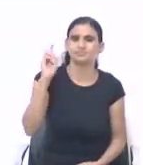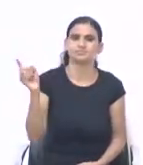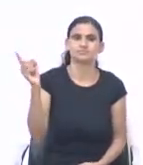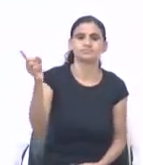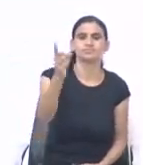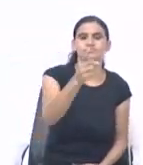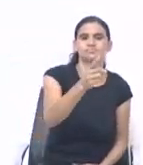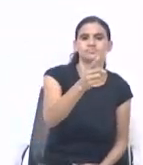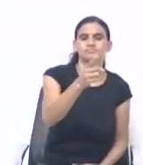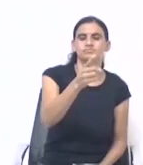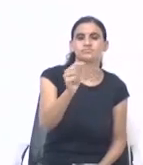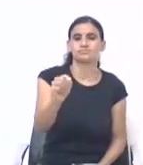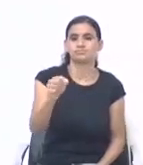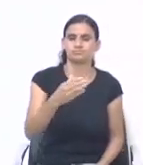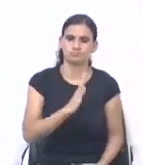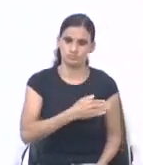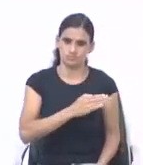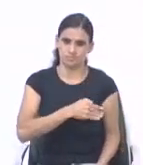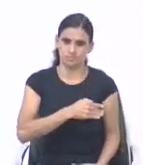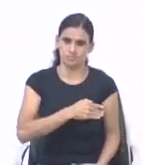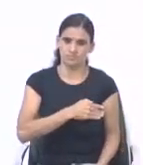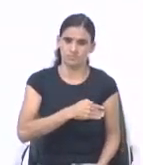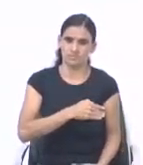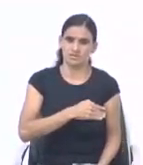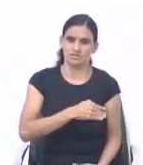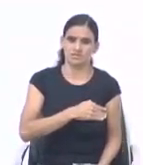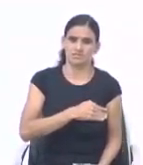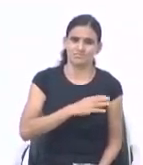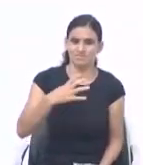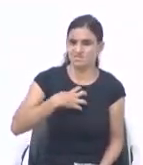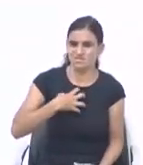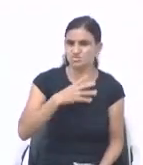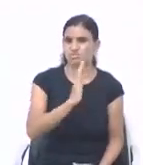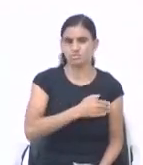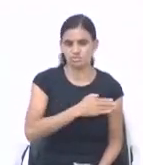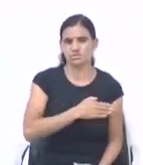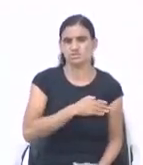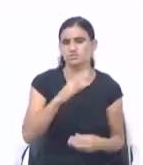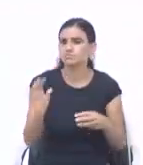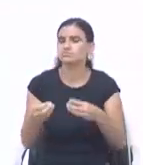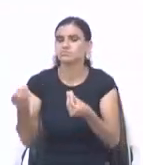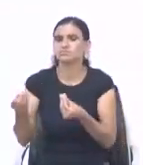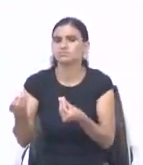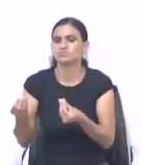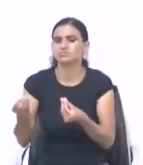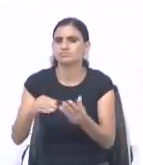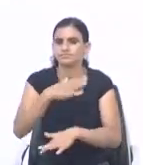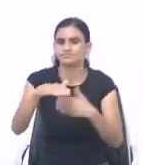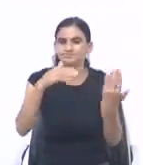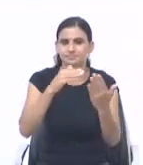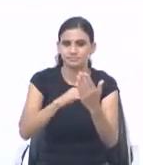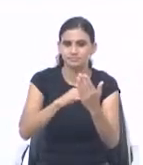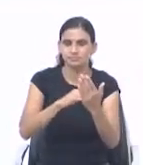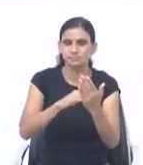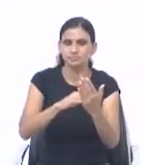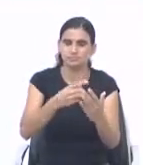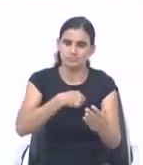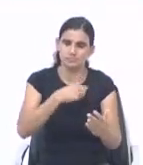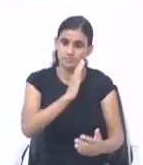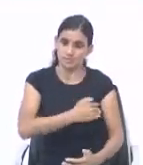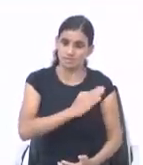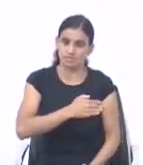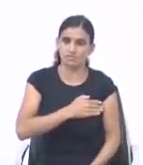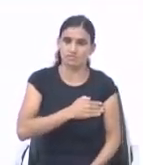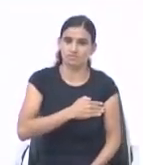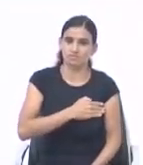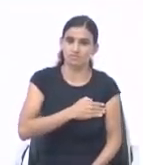contribua segundo o propósito no seu coração. Significa isso, que tudo que nós colocamos no coração,